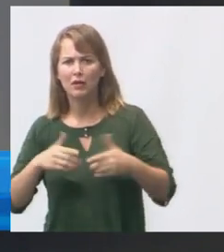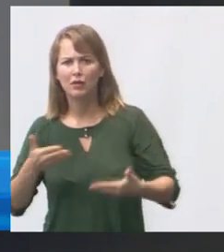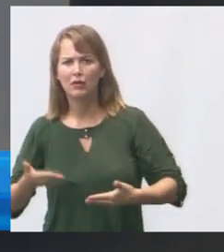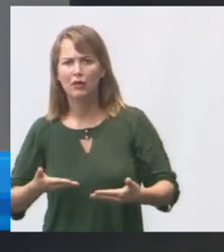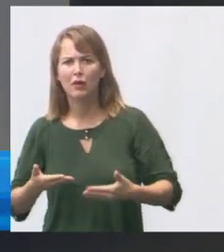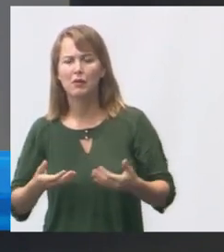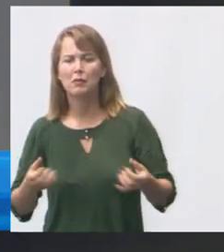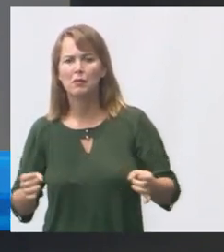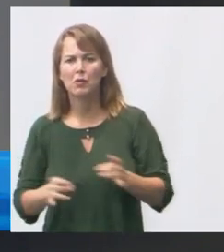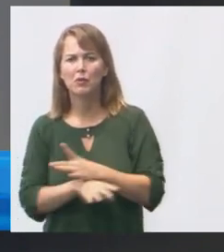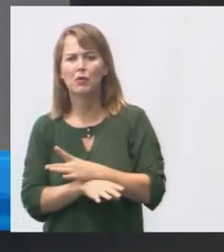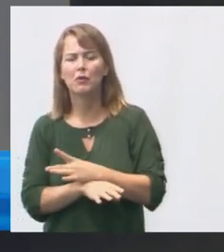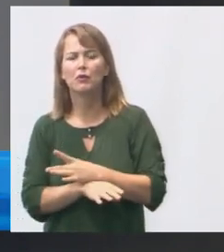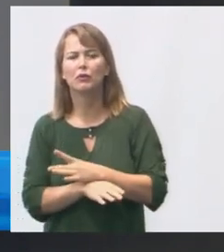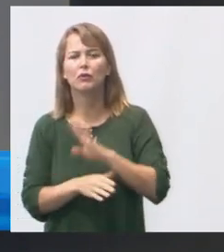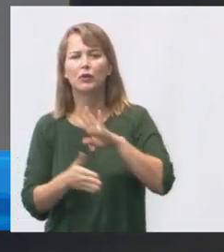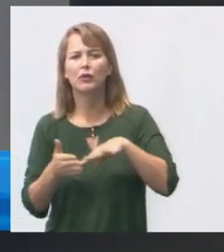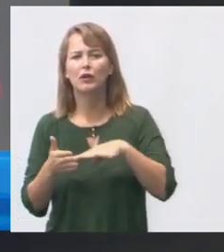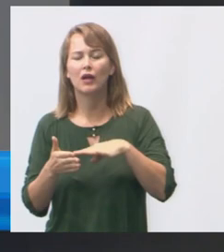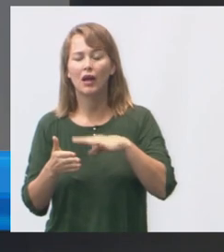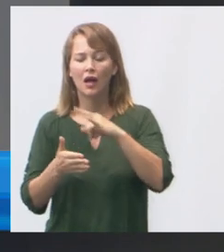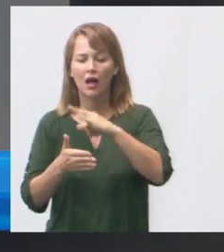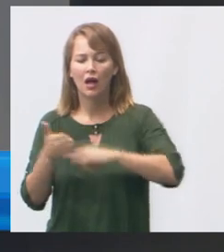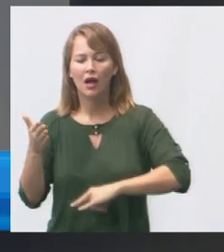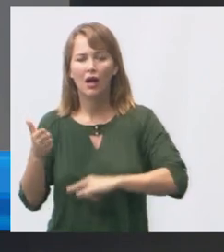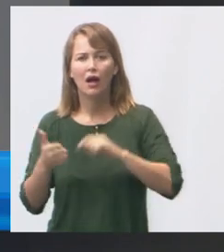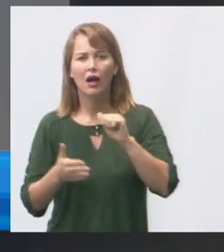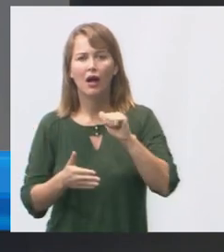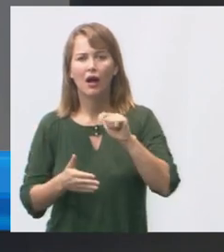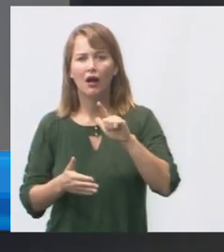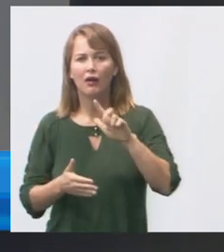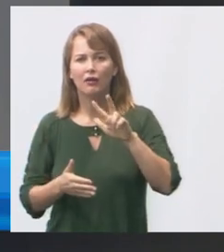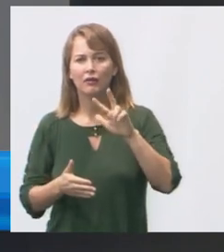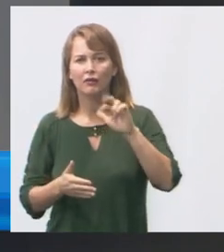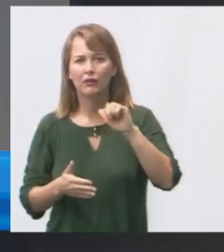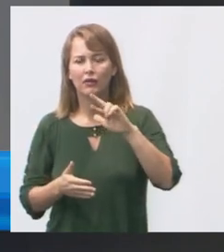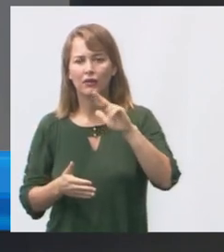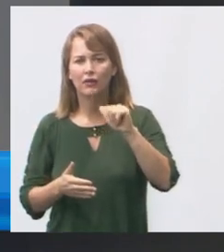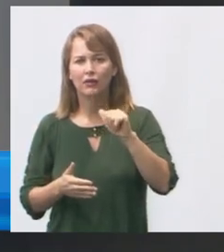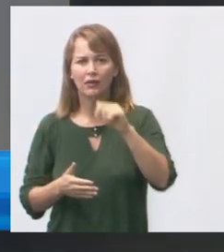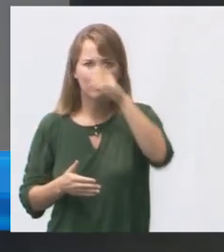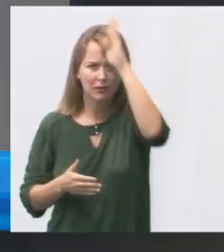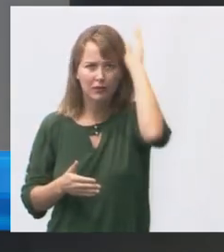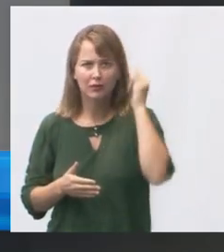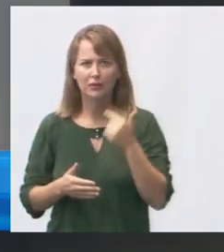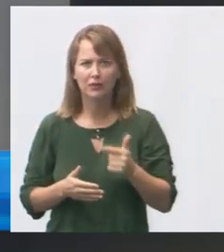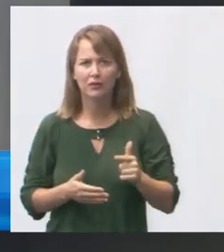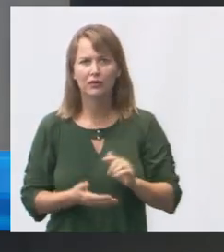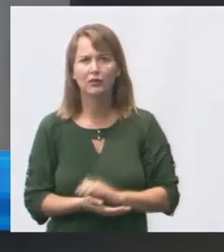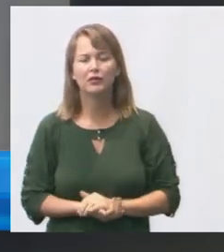possui alvarado bombeiro mas já está trabalhando junto ao corpo bombeiro para tentar resolver